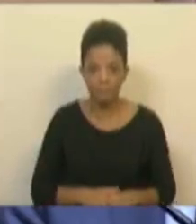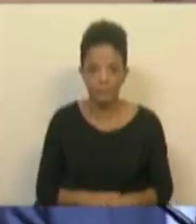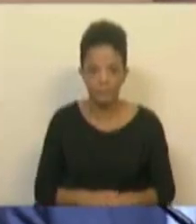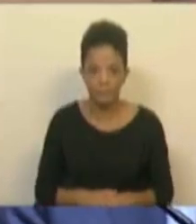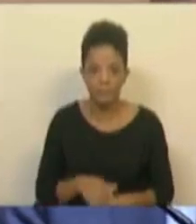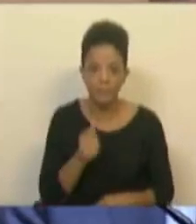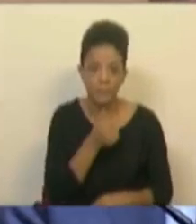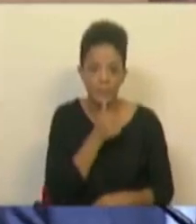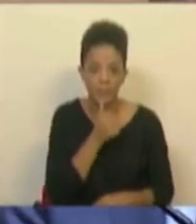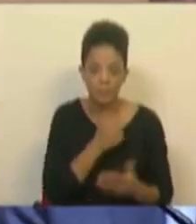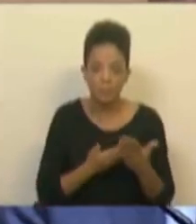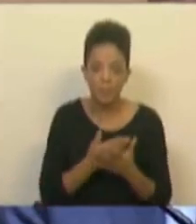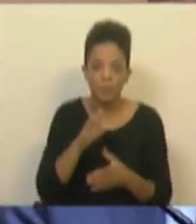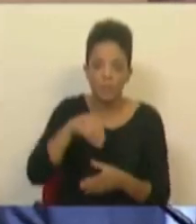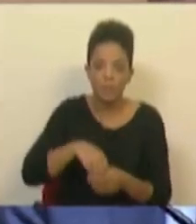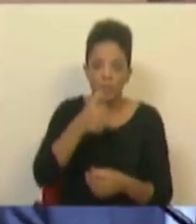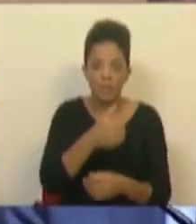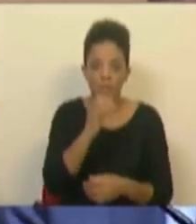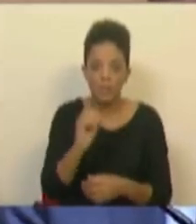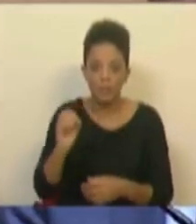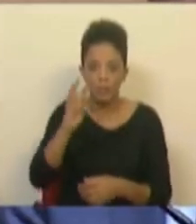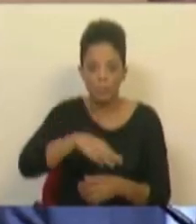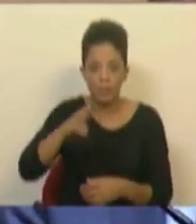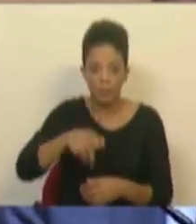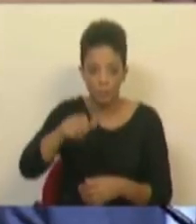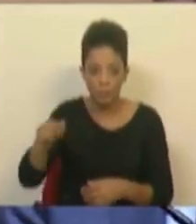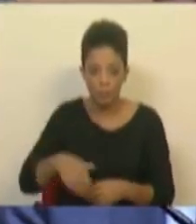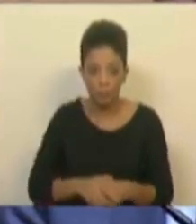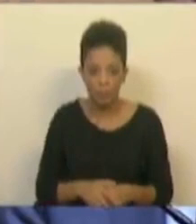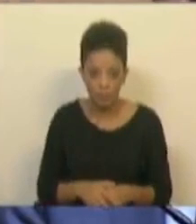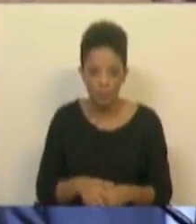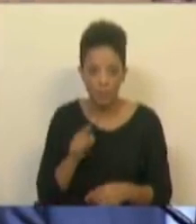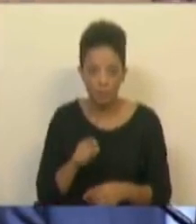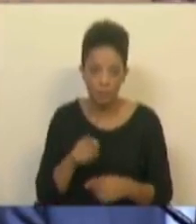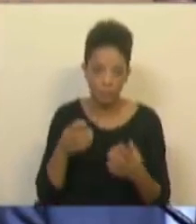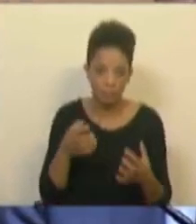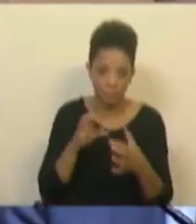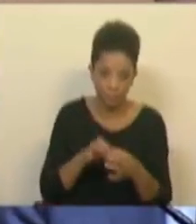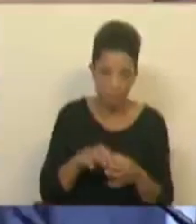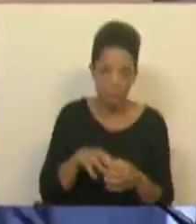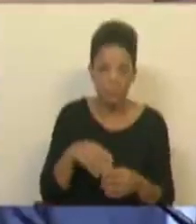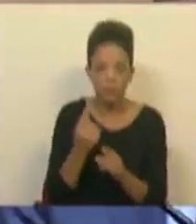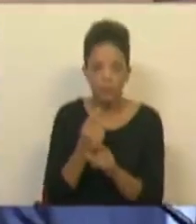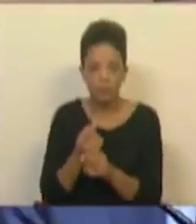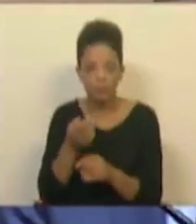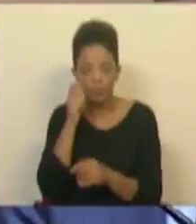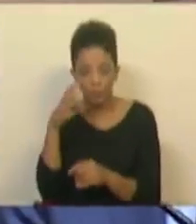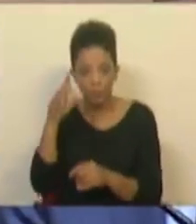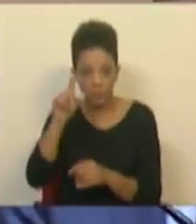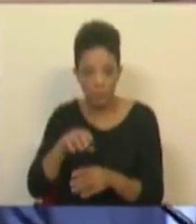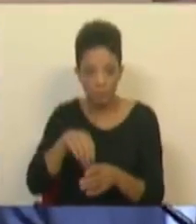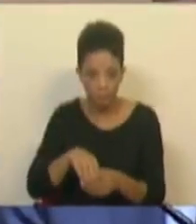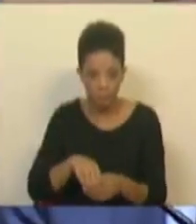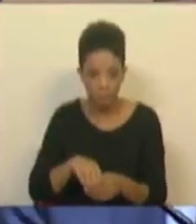decide para um mercado interno de 500 milhões de consumidores. Os lobis estão em cima disso, os atores externos estão em cima disso,